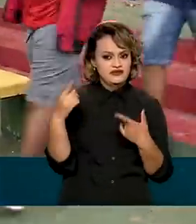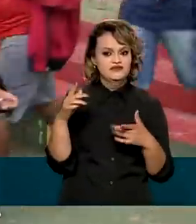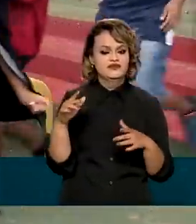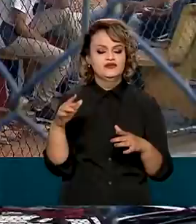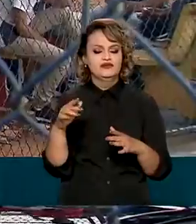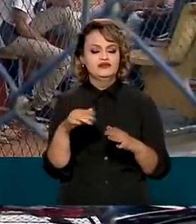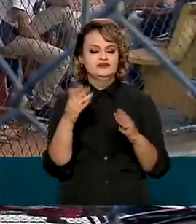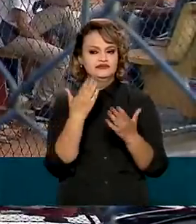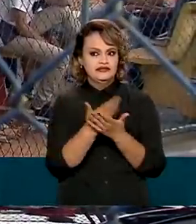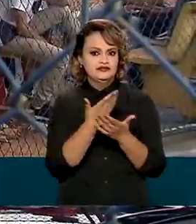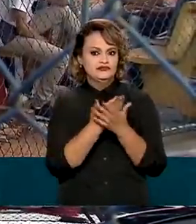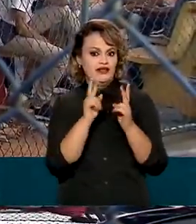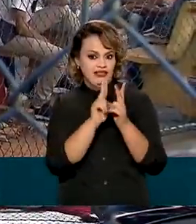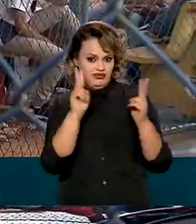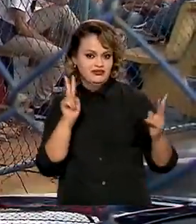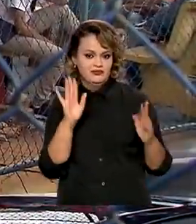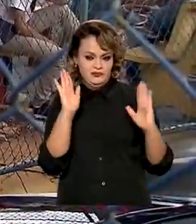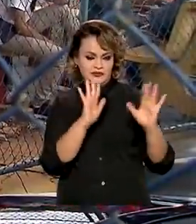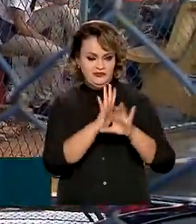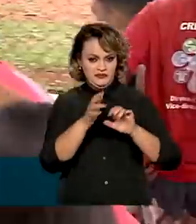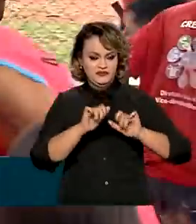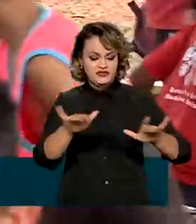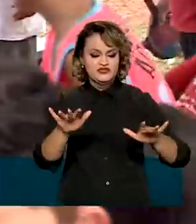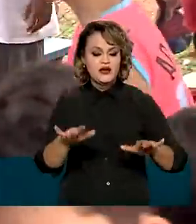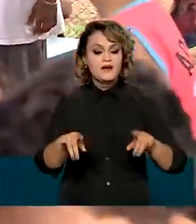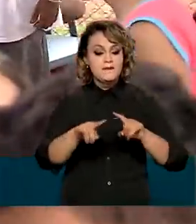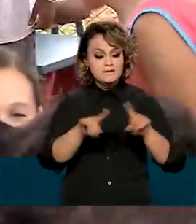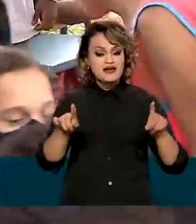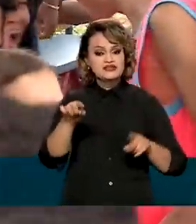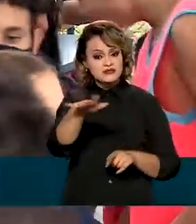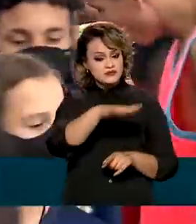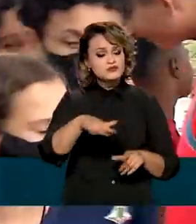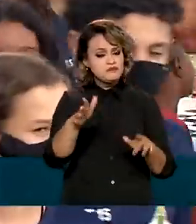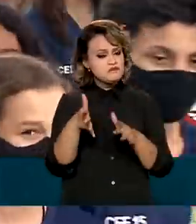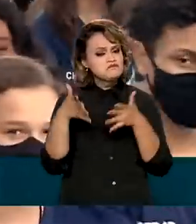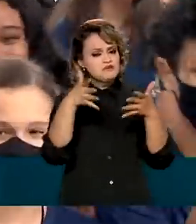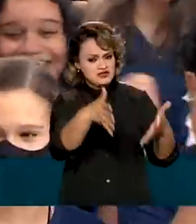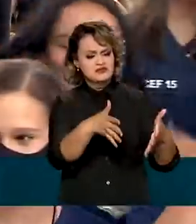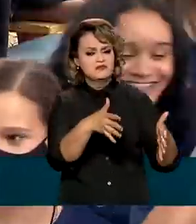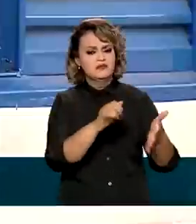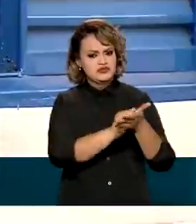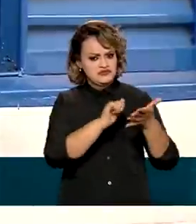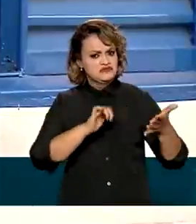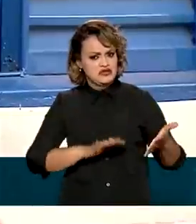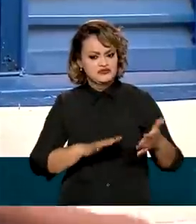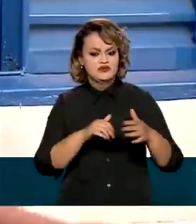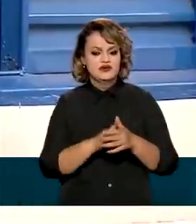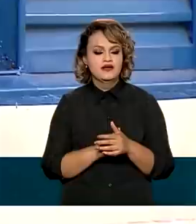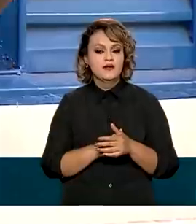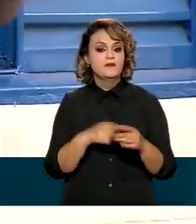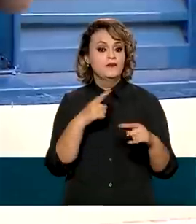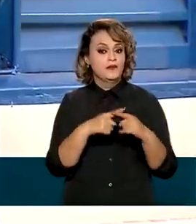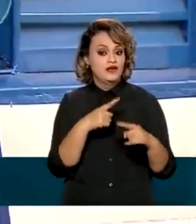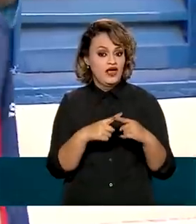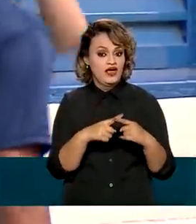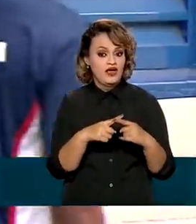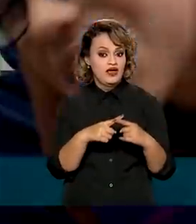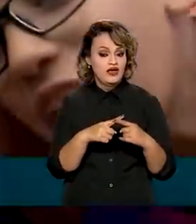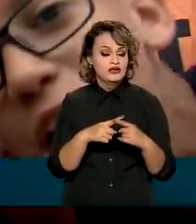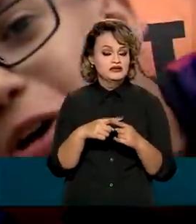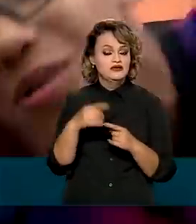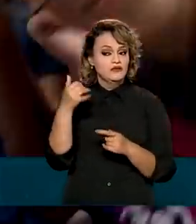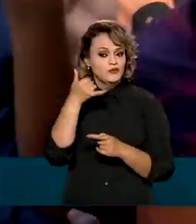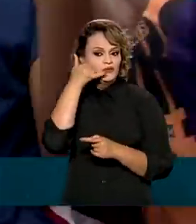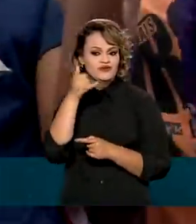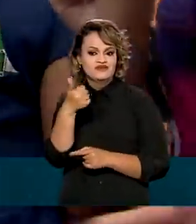do ensino remoto durante a pandemia de Covid-19, todos eles participaram das atividades. Isso graças a um tipo de call center